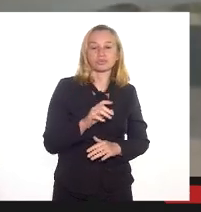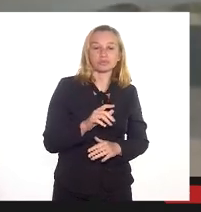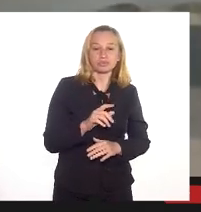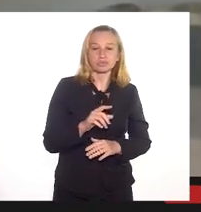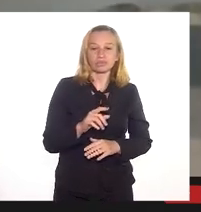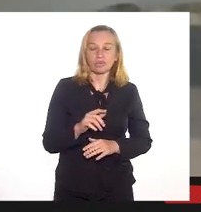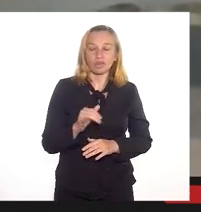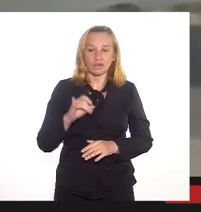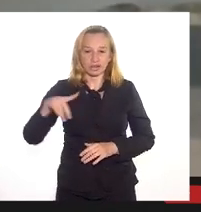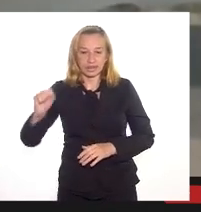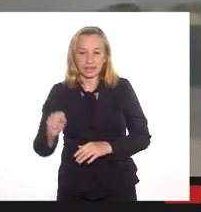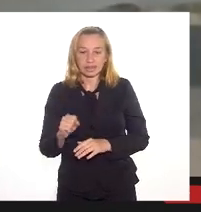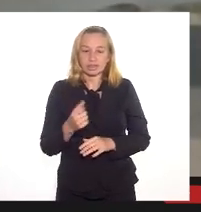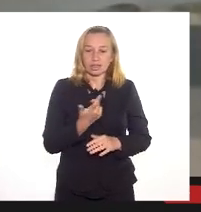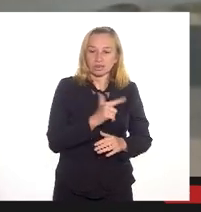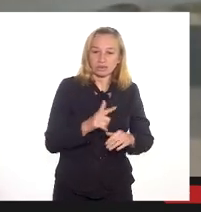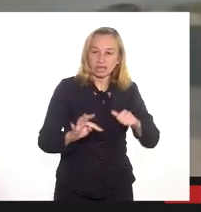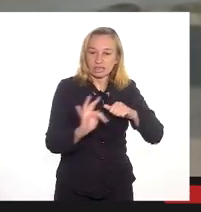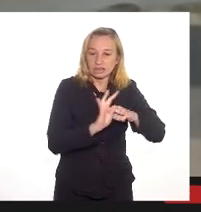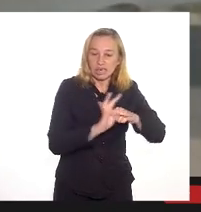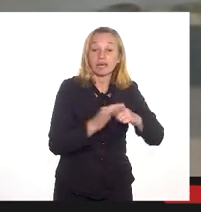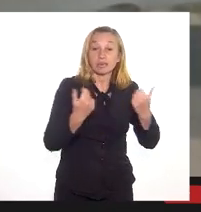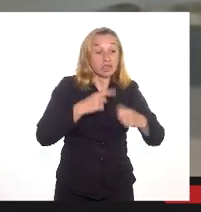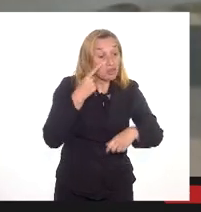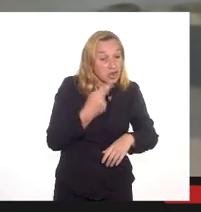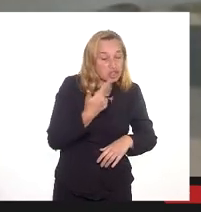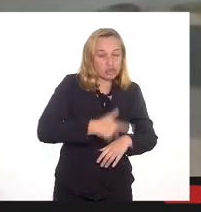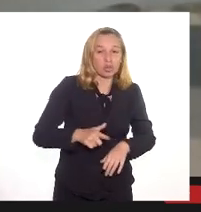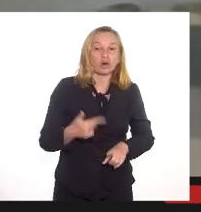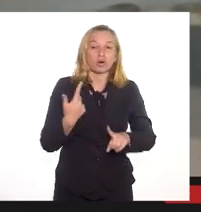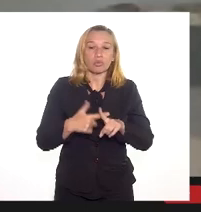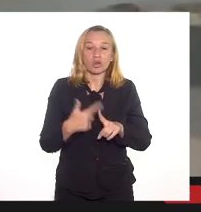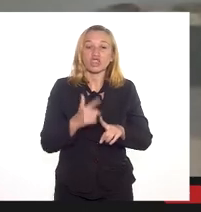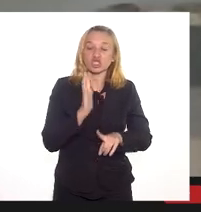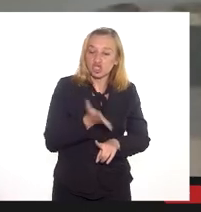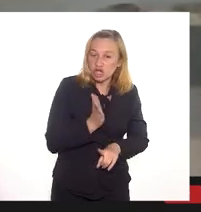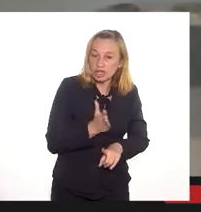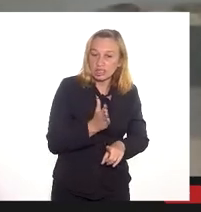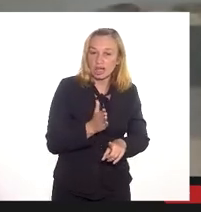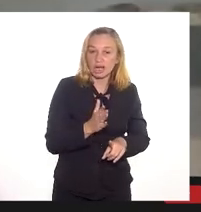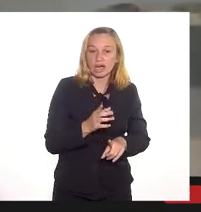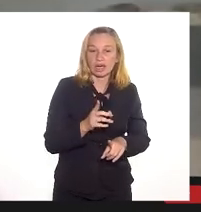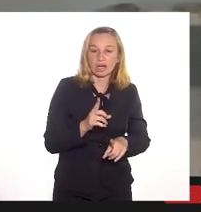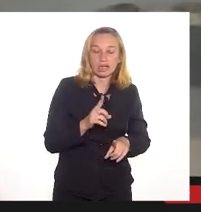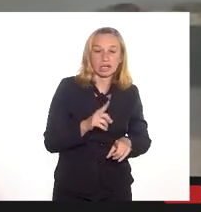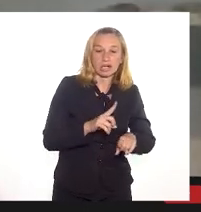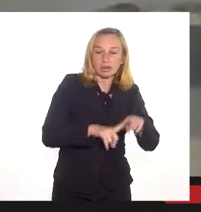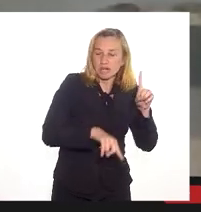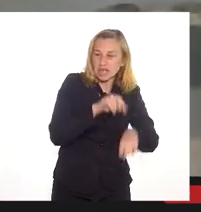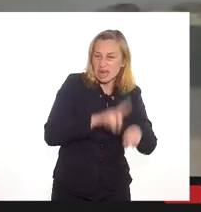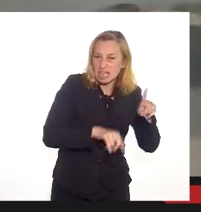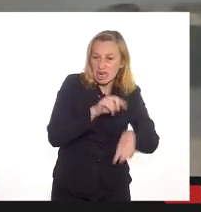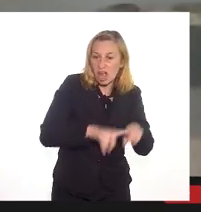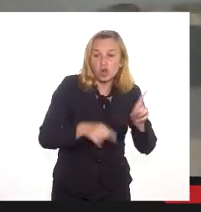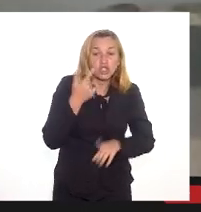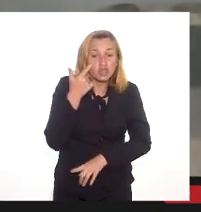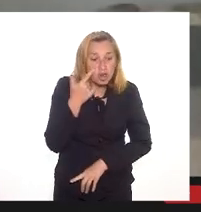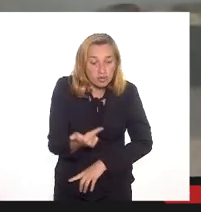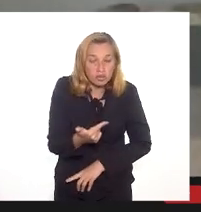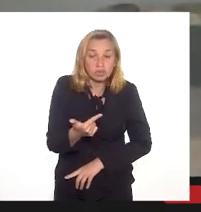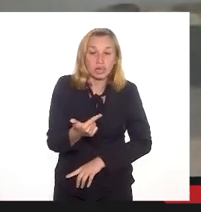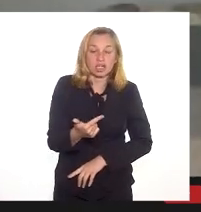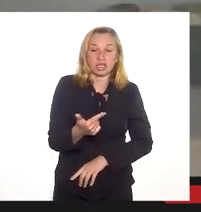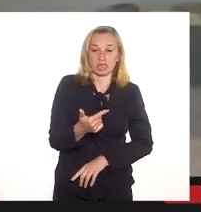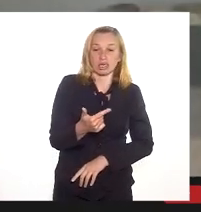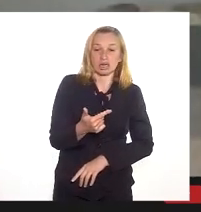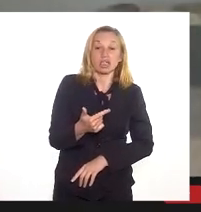não está em um embasamento técnico, ela tem que ser revista, porque ela já está gerando passivo. Todo esse material de aterro que nós vimos aqui, que foi mostrado